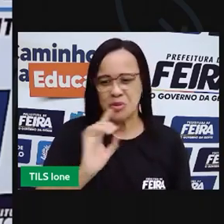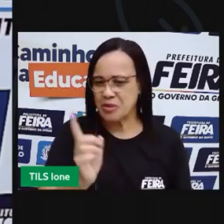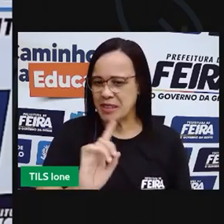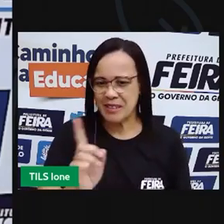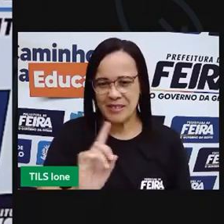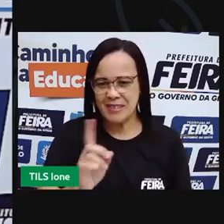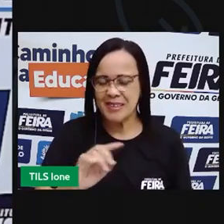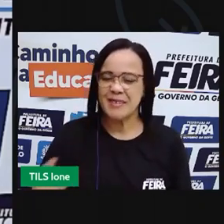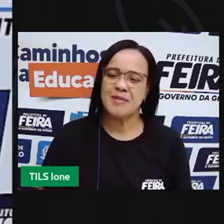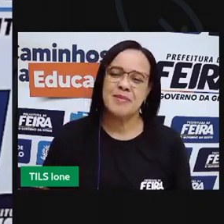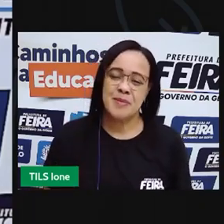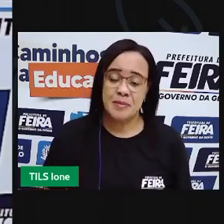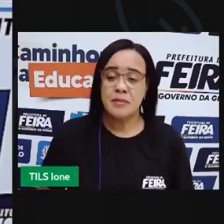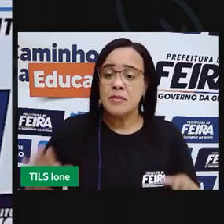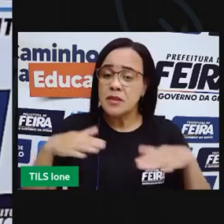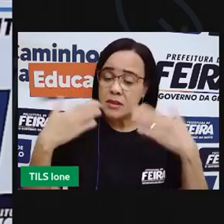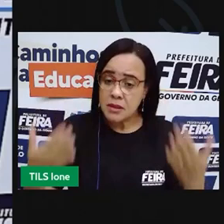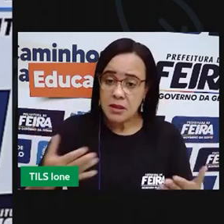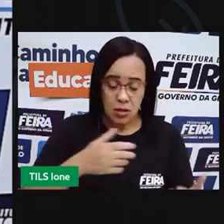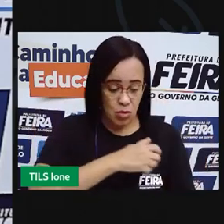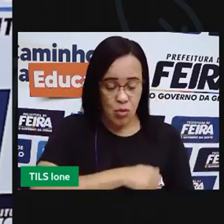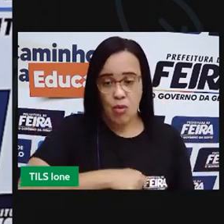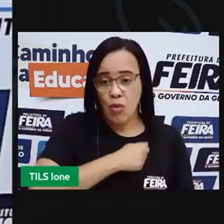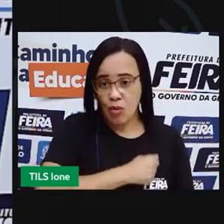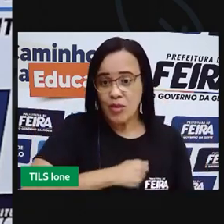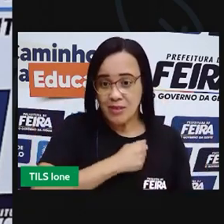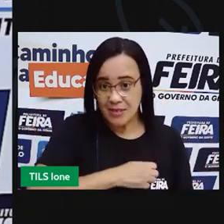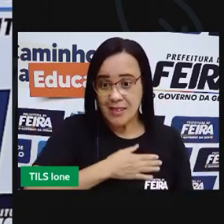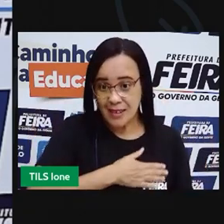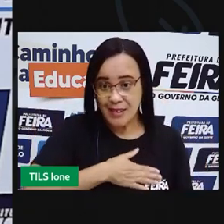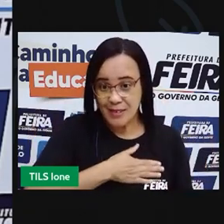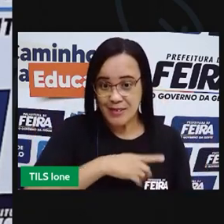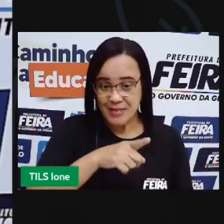gostaram aí dessa leitura do livro?